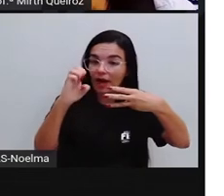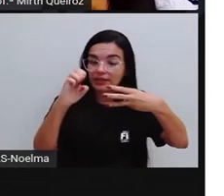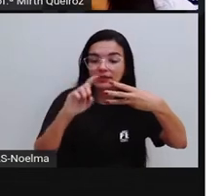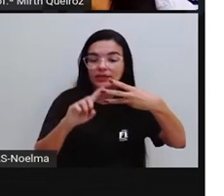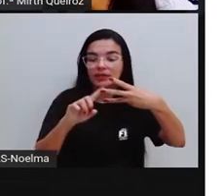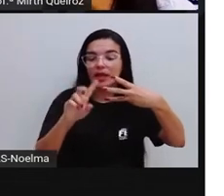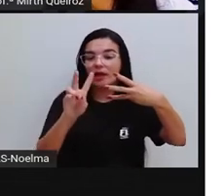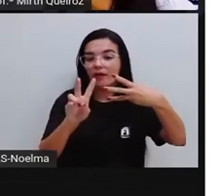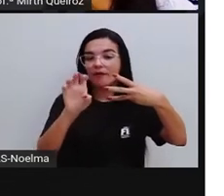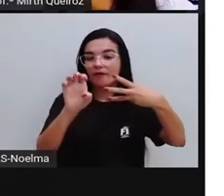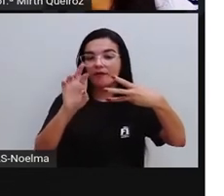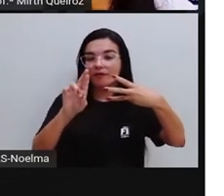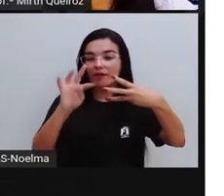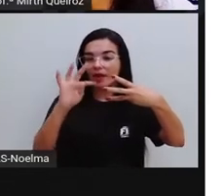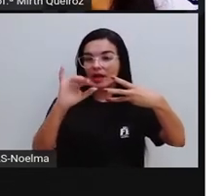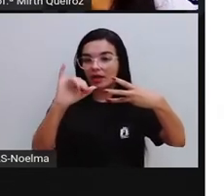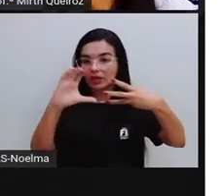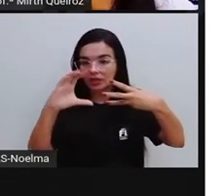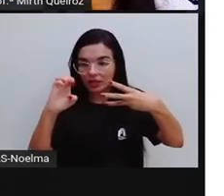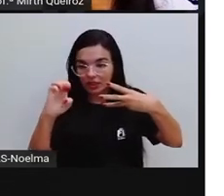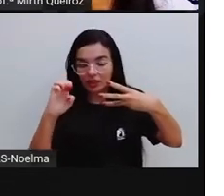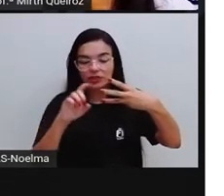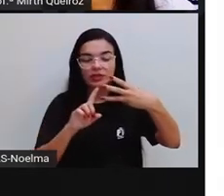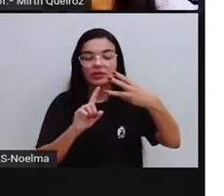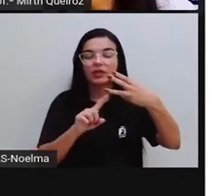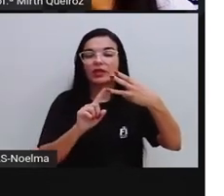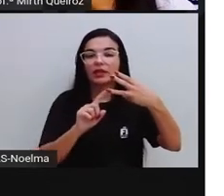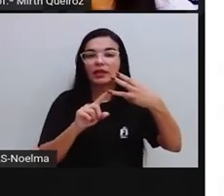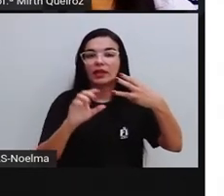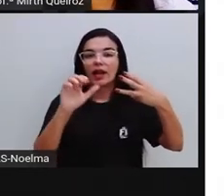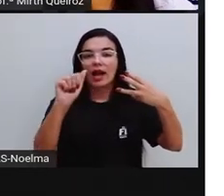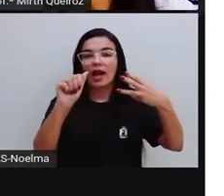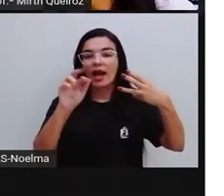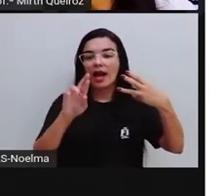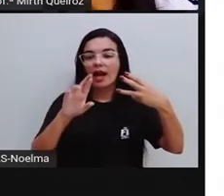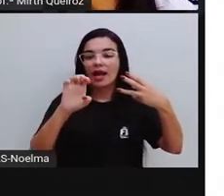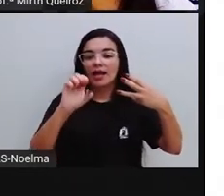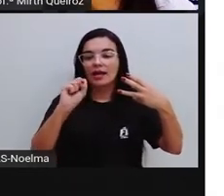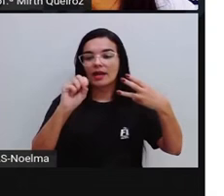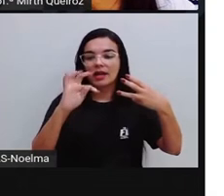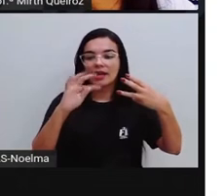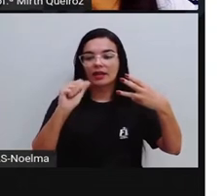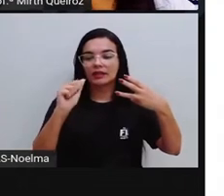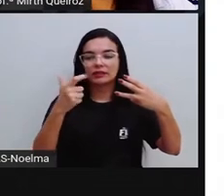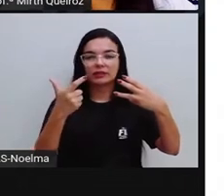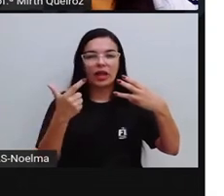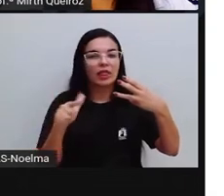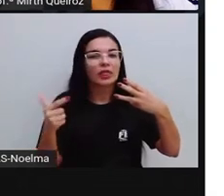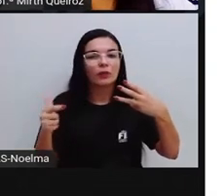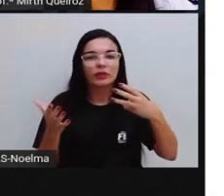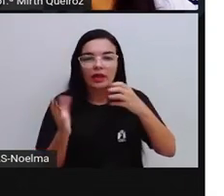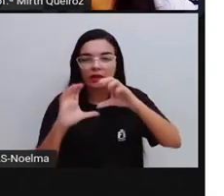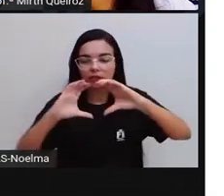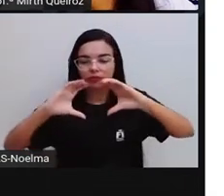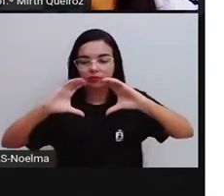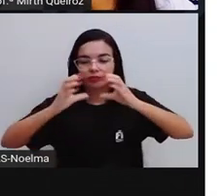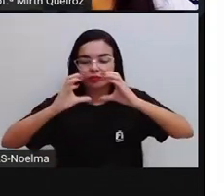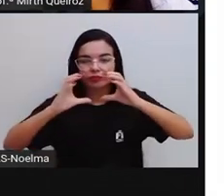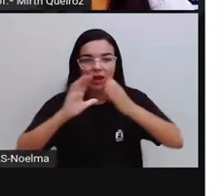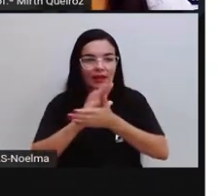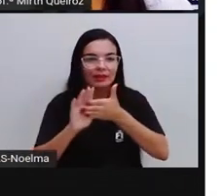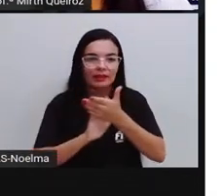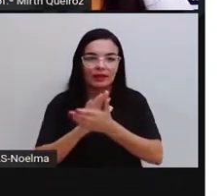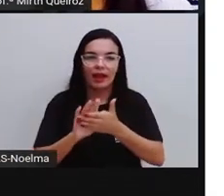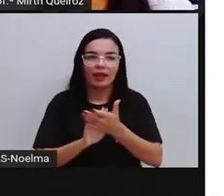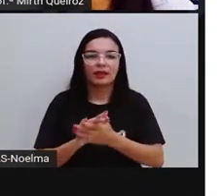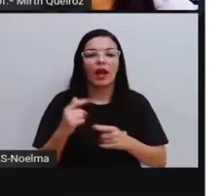é formado somente por faces, vértices e arestas e não tem nenhuma superfície arredondada, por isso que